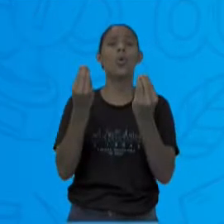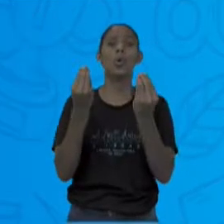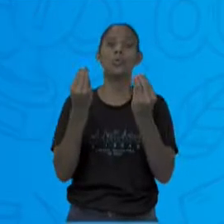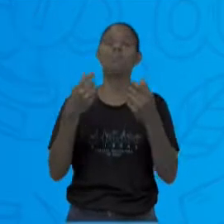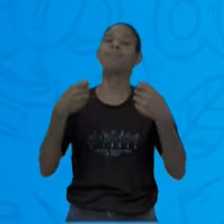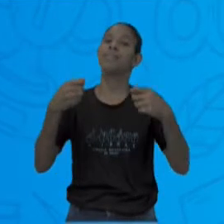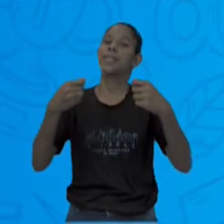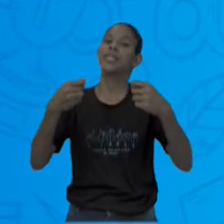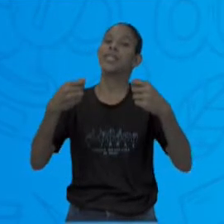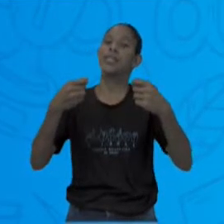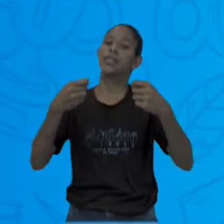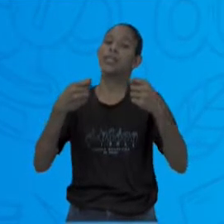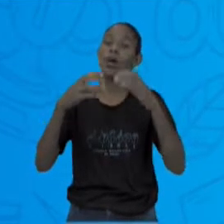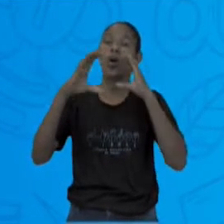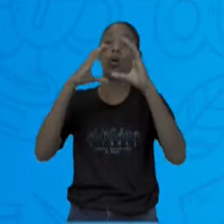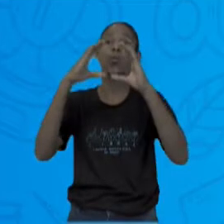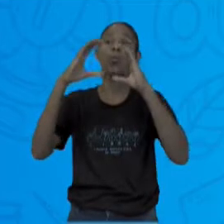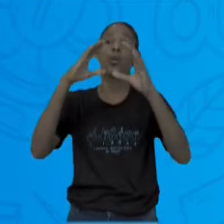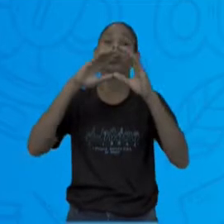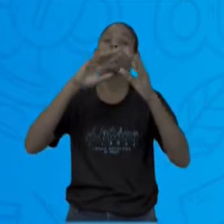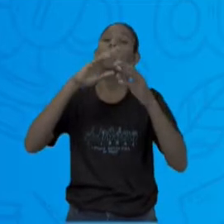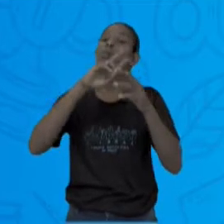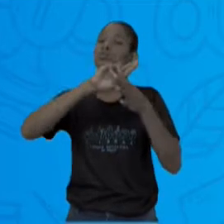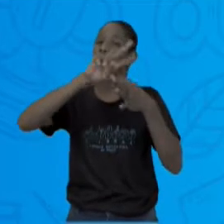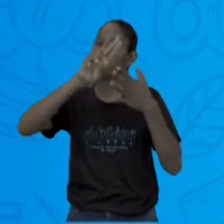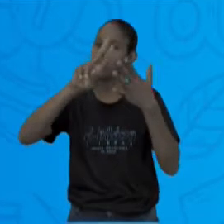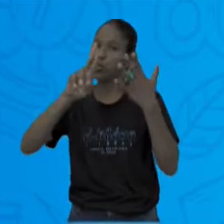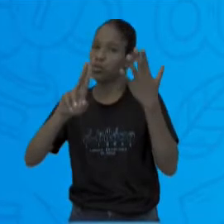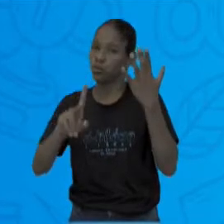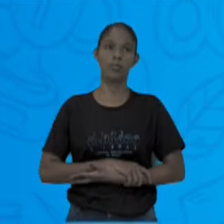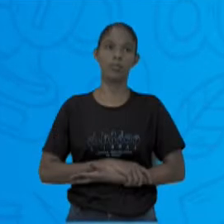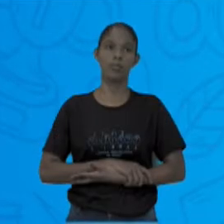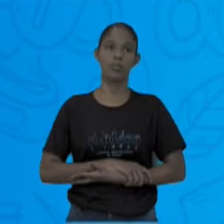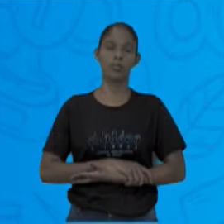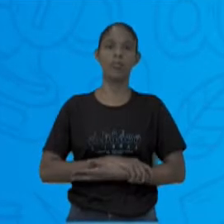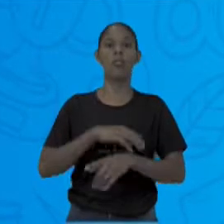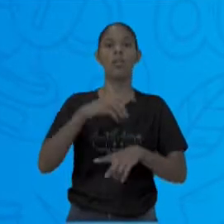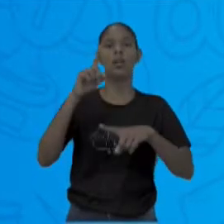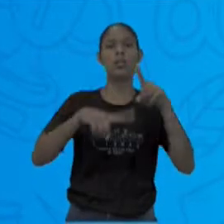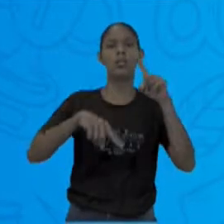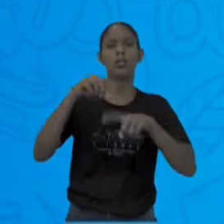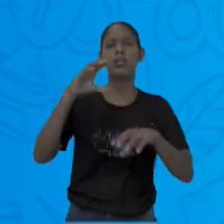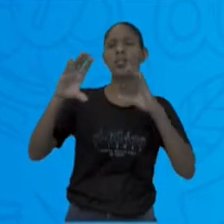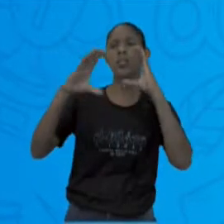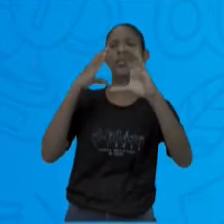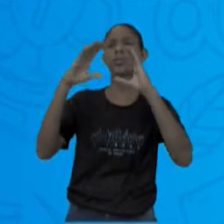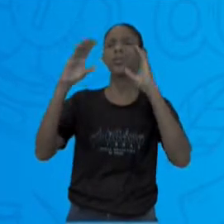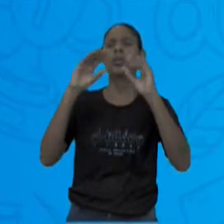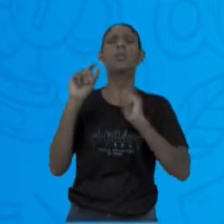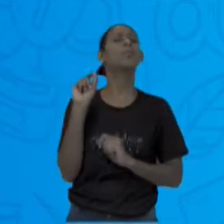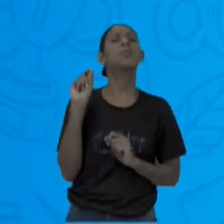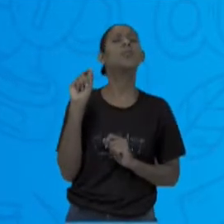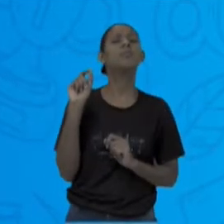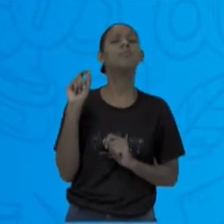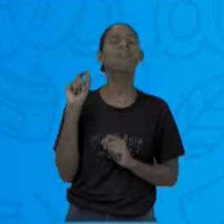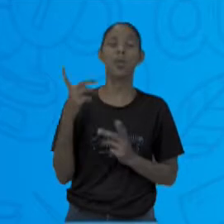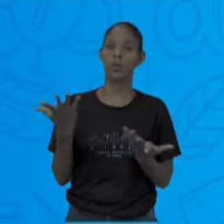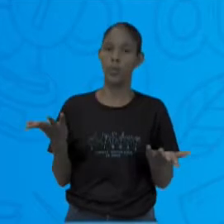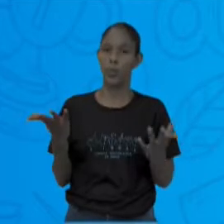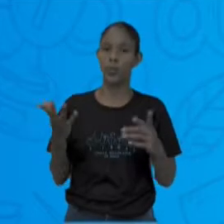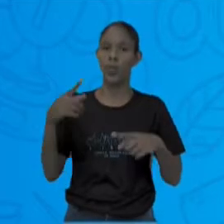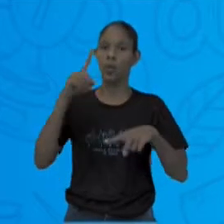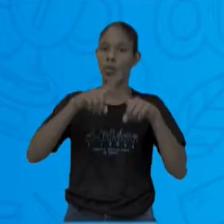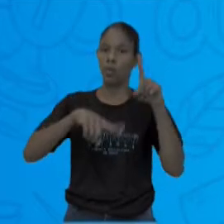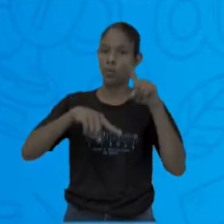informações. Por isso usamos os meios de comunicação. O que são meios de comunicação? Os meios de